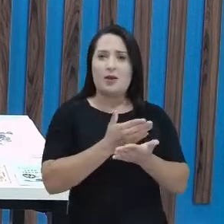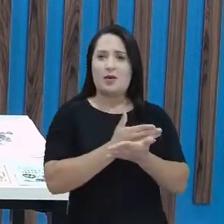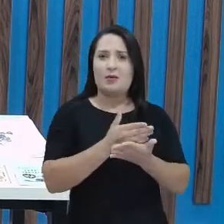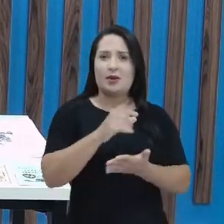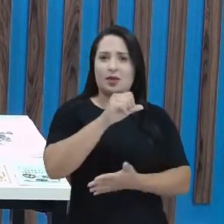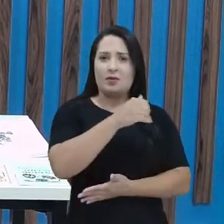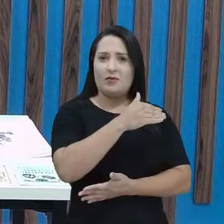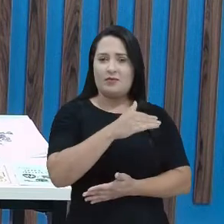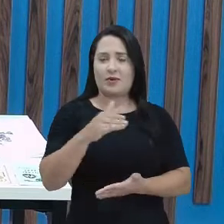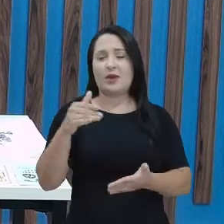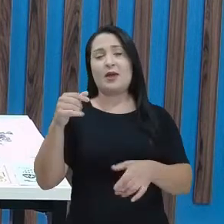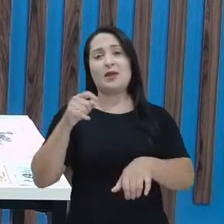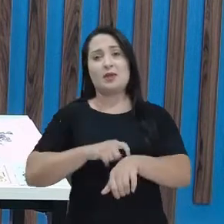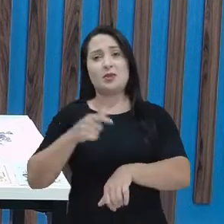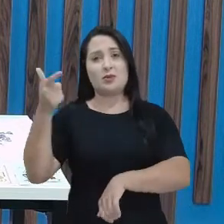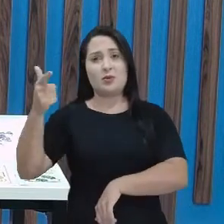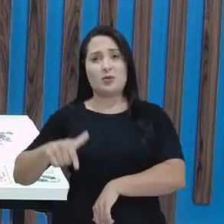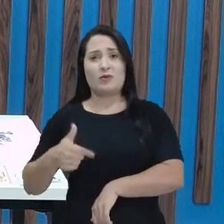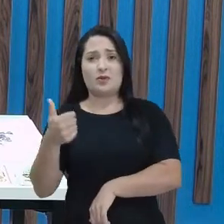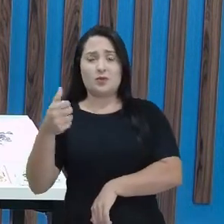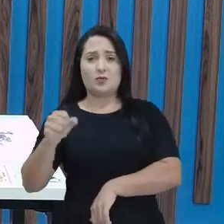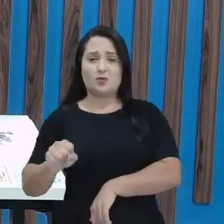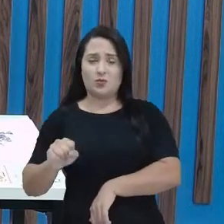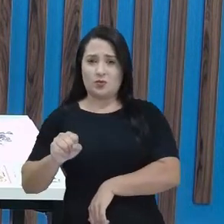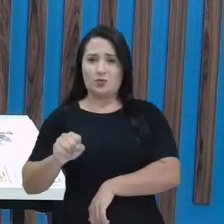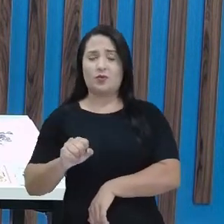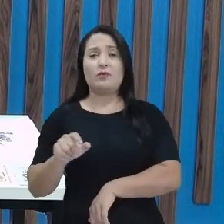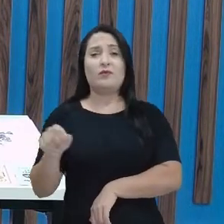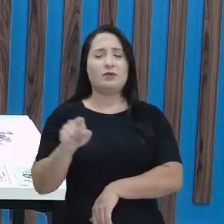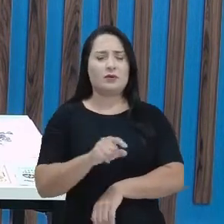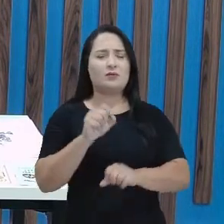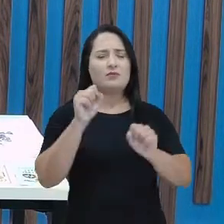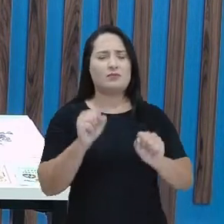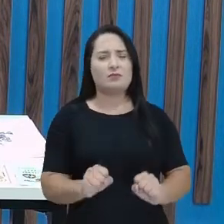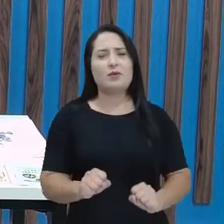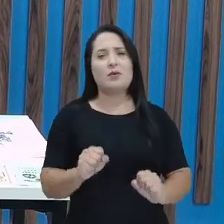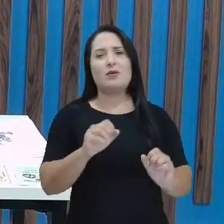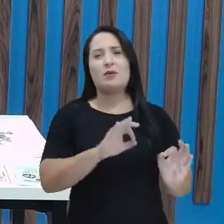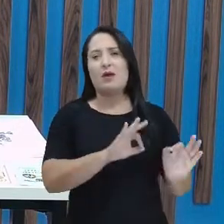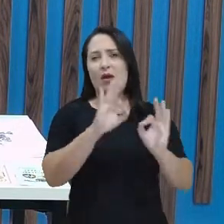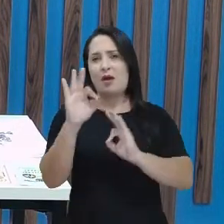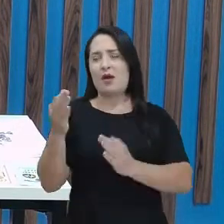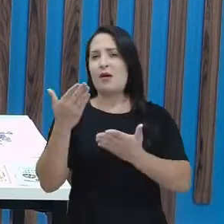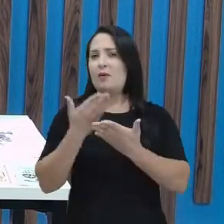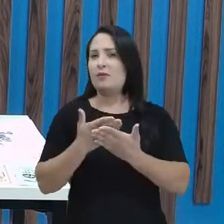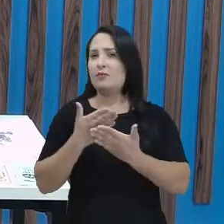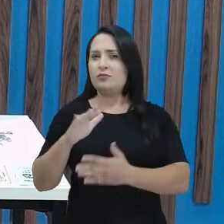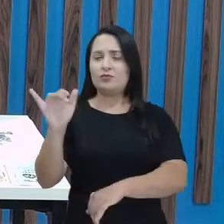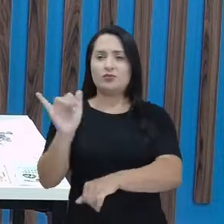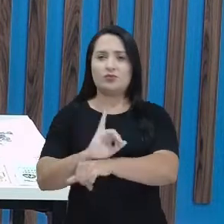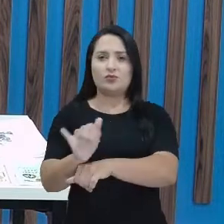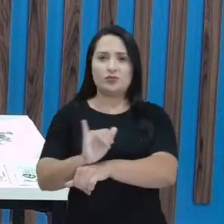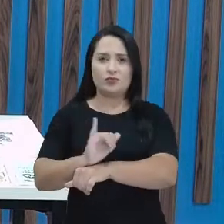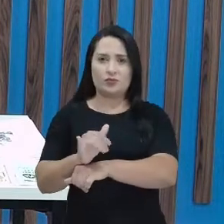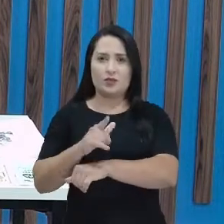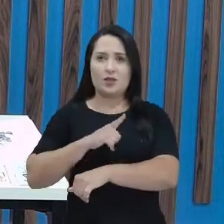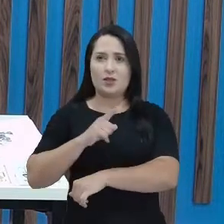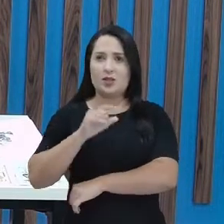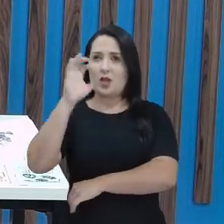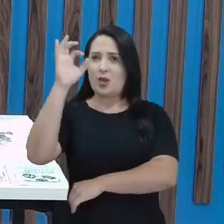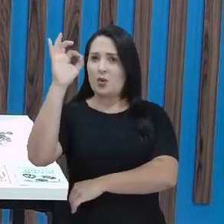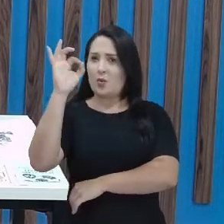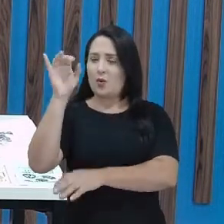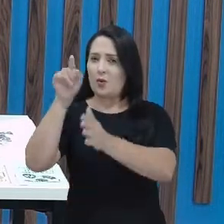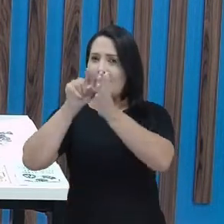às 18 horas. Você também pode assistir as nossas aulas lá no YouTube. Entrando no YouTube tem uma lupa,